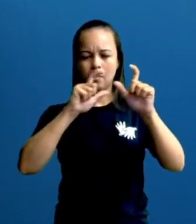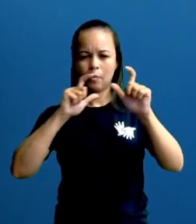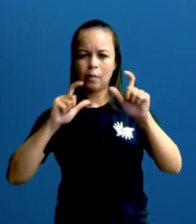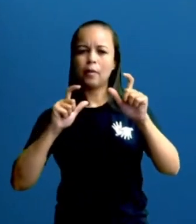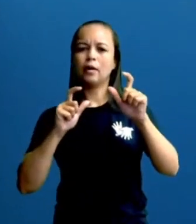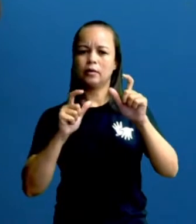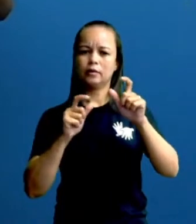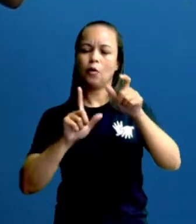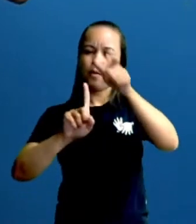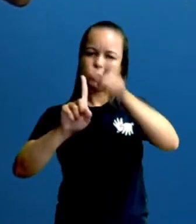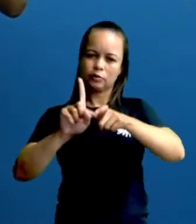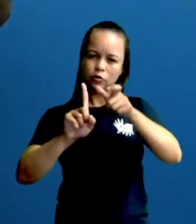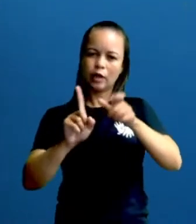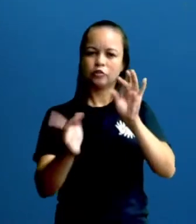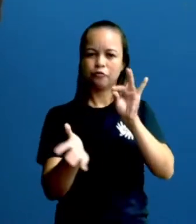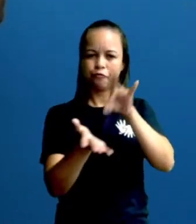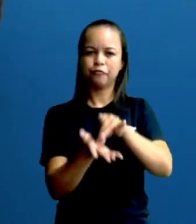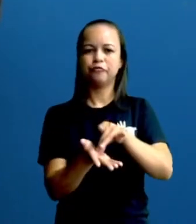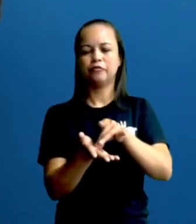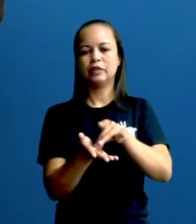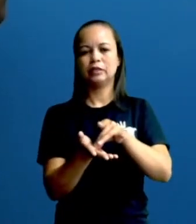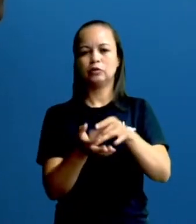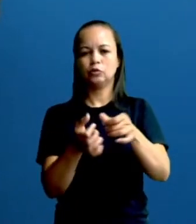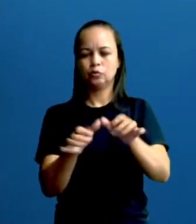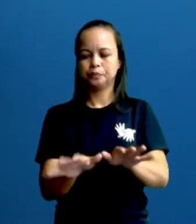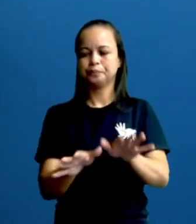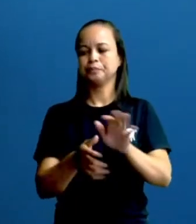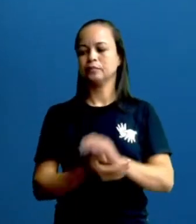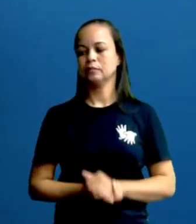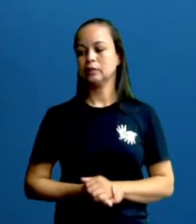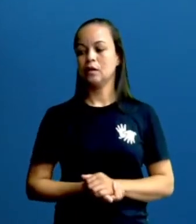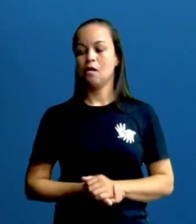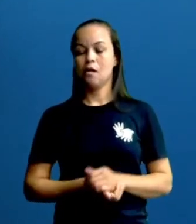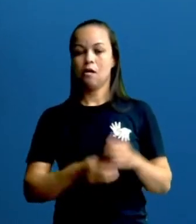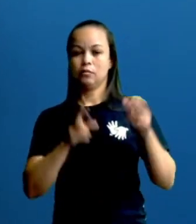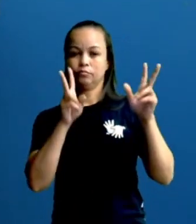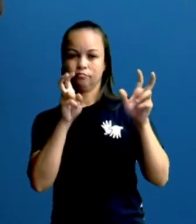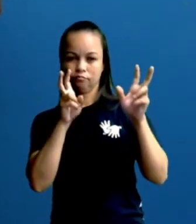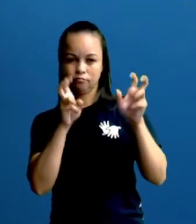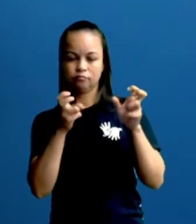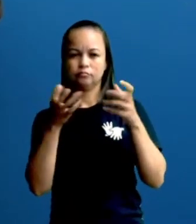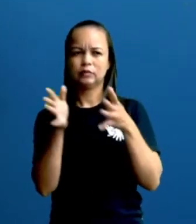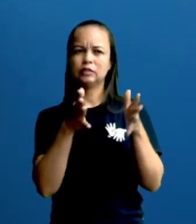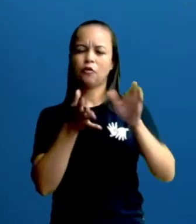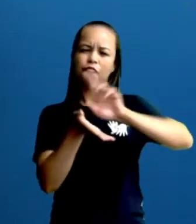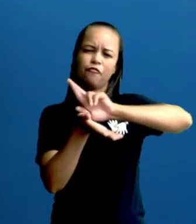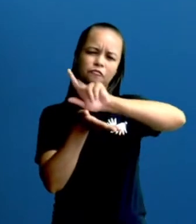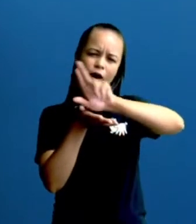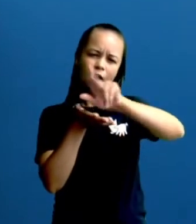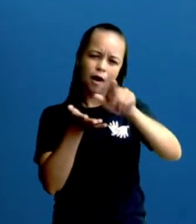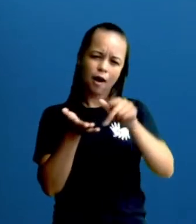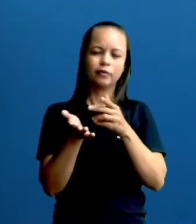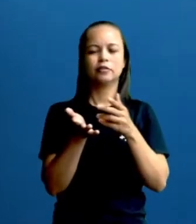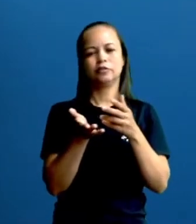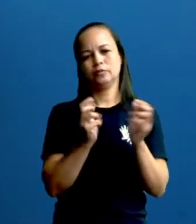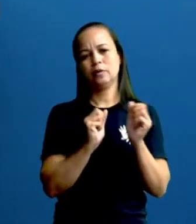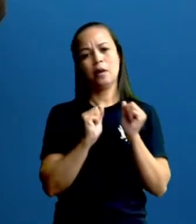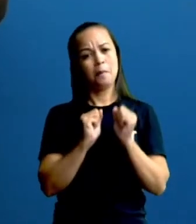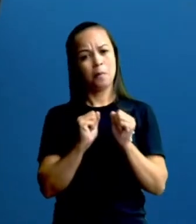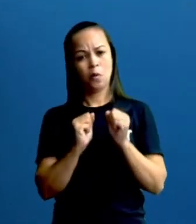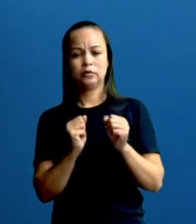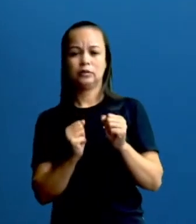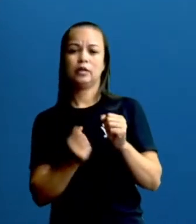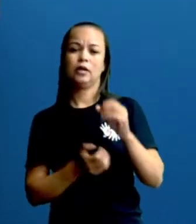fixos. As temáticas, gente. As temáticas das tirinhas são diversas. Então, podendo ser